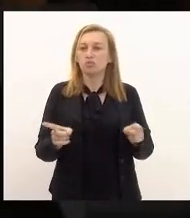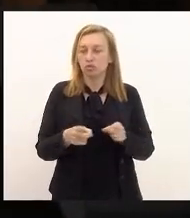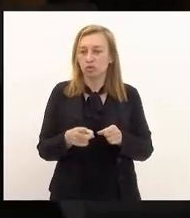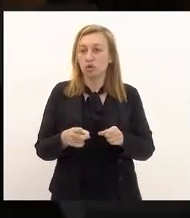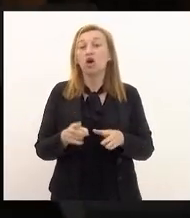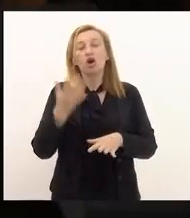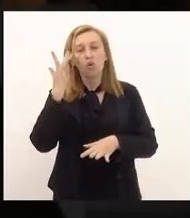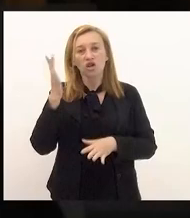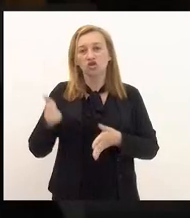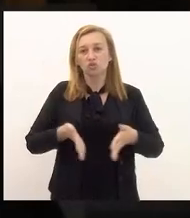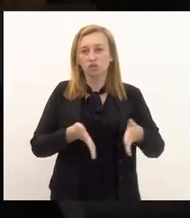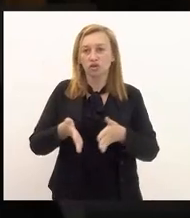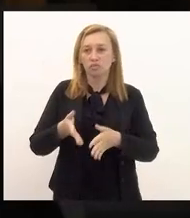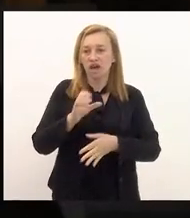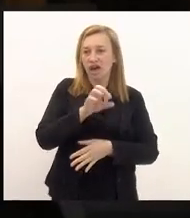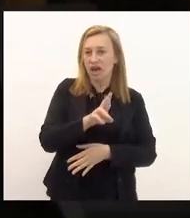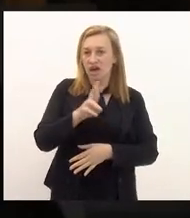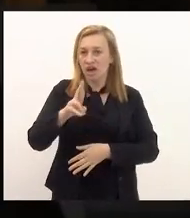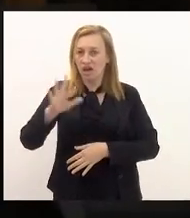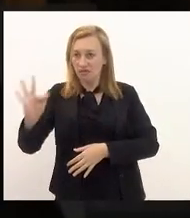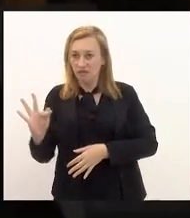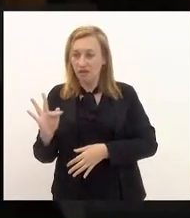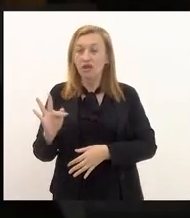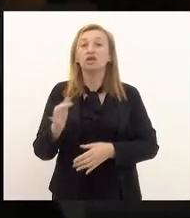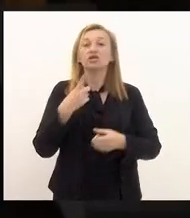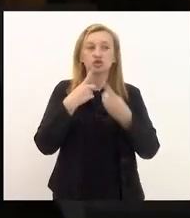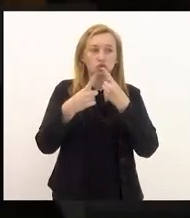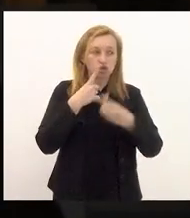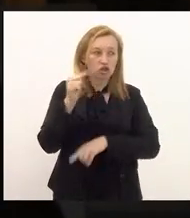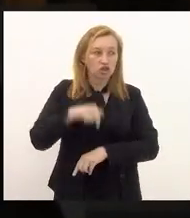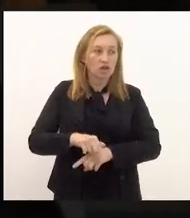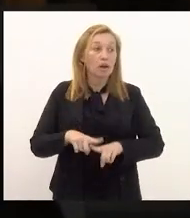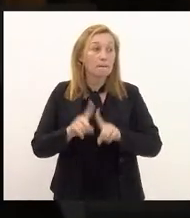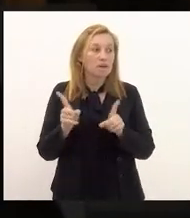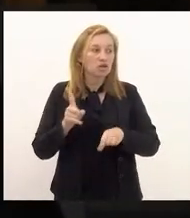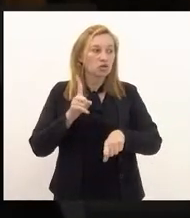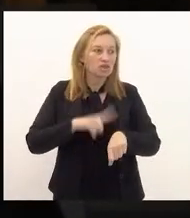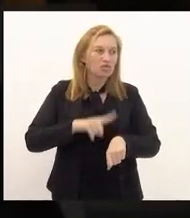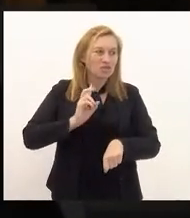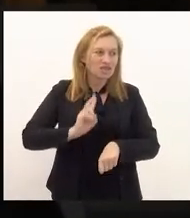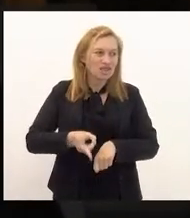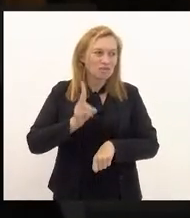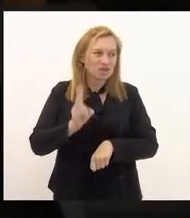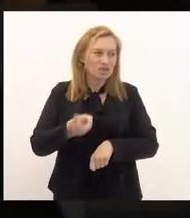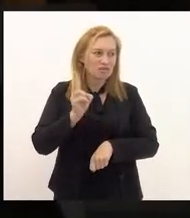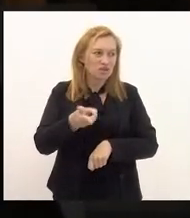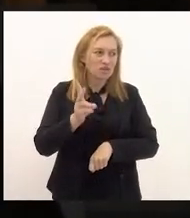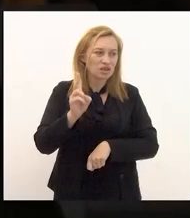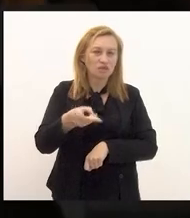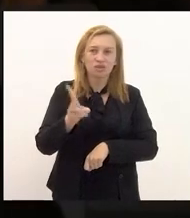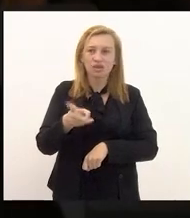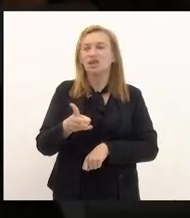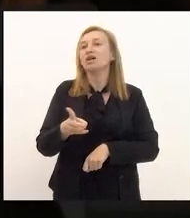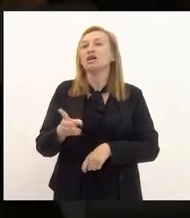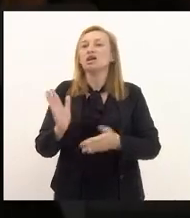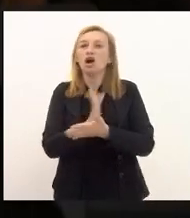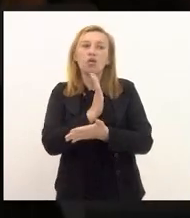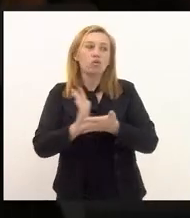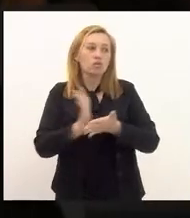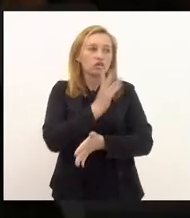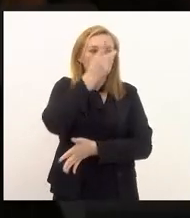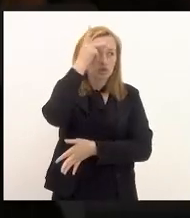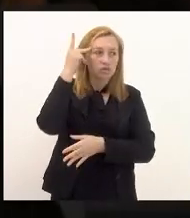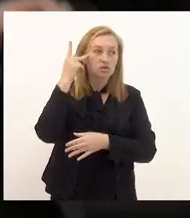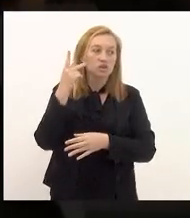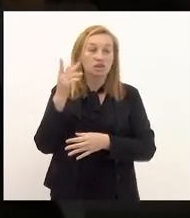acho que o único caminho não é o RRF nós temos debatido isso aqui mas o tempo todo os editoriais alguns especialistas de